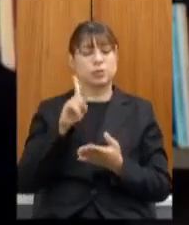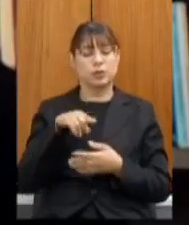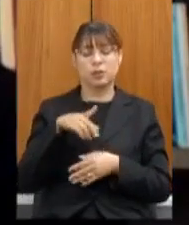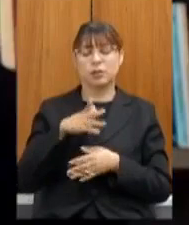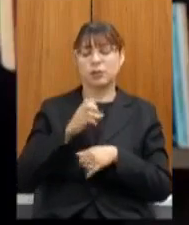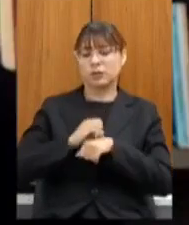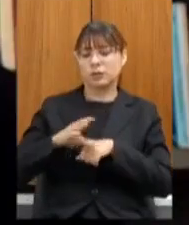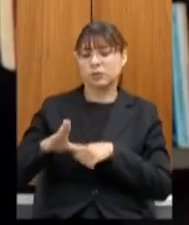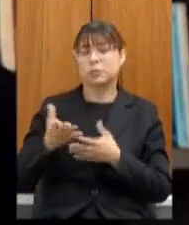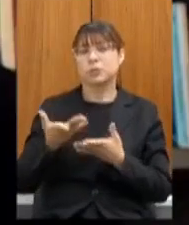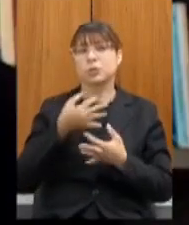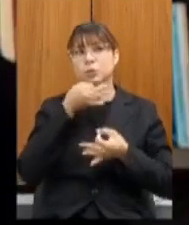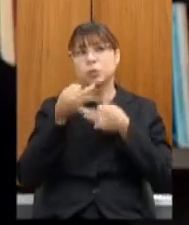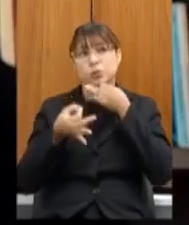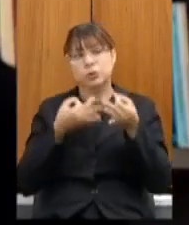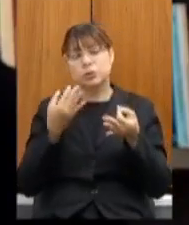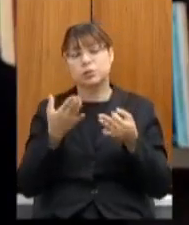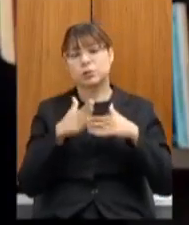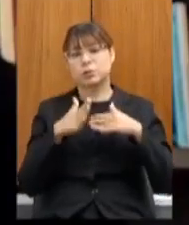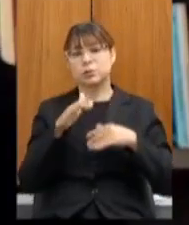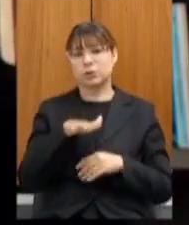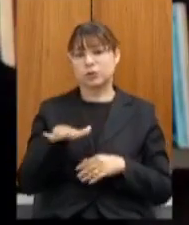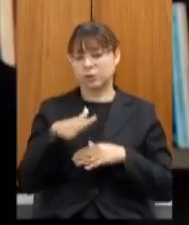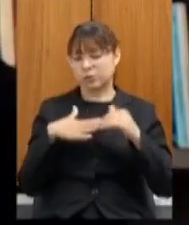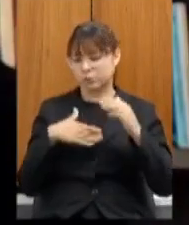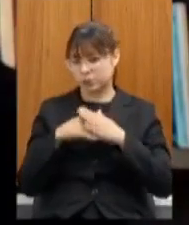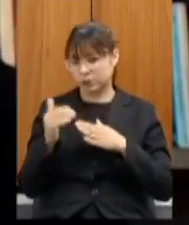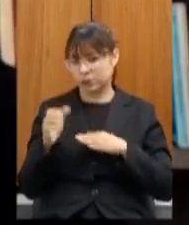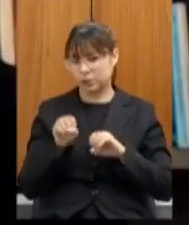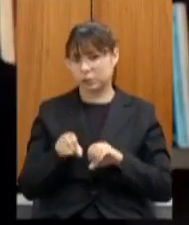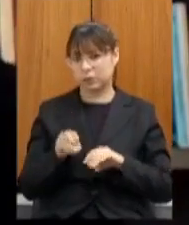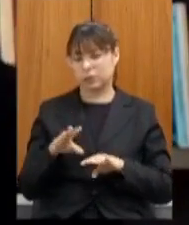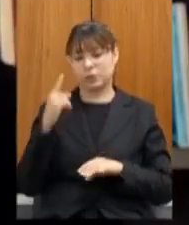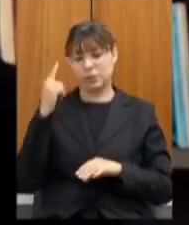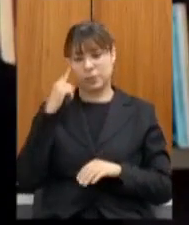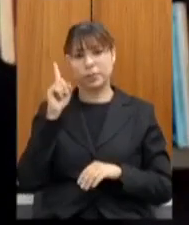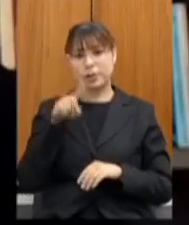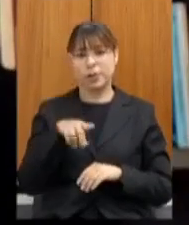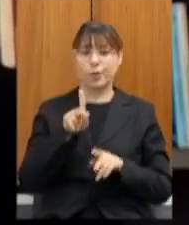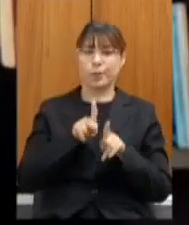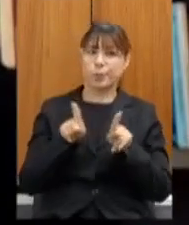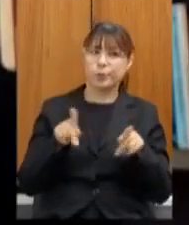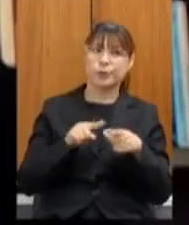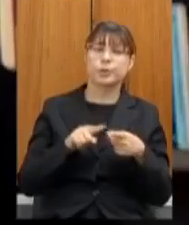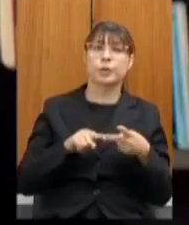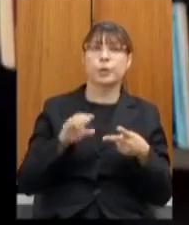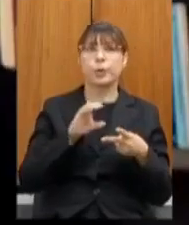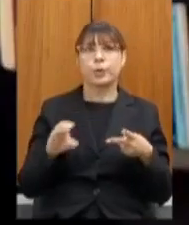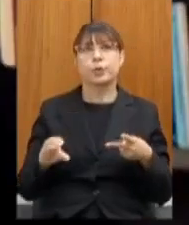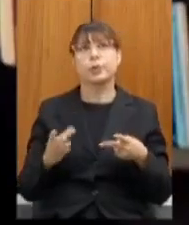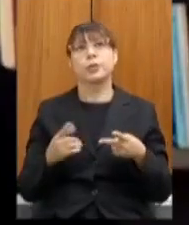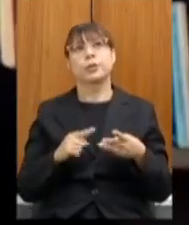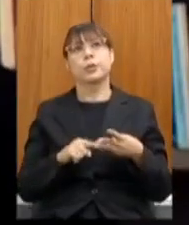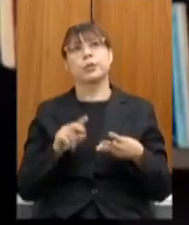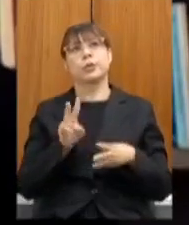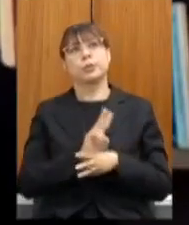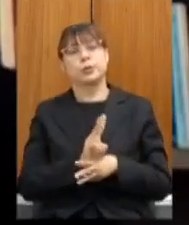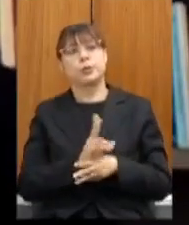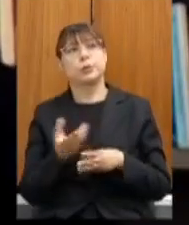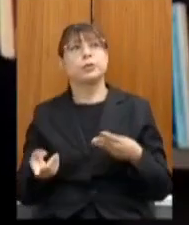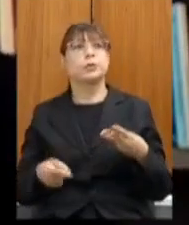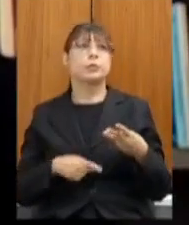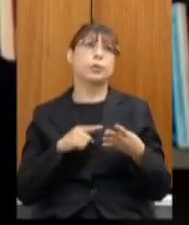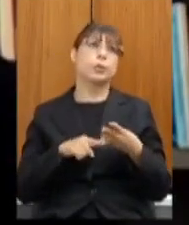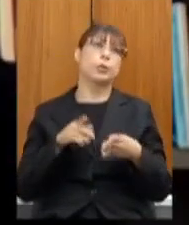profissionais de educação e aí quando coloco profissionais de educação docentes coordenadores supervisores